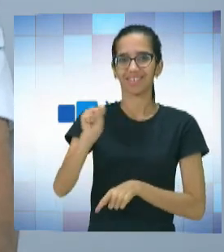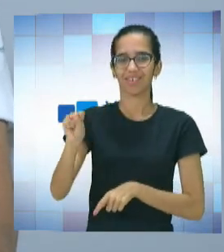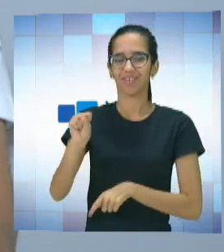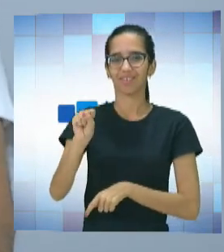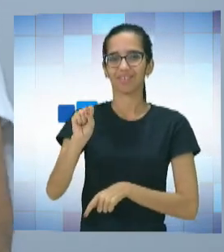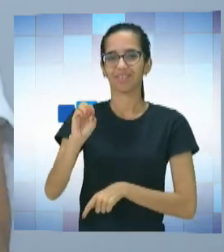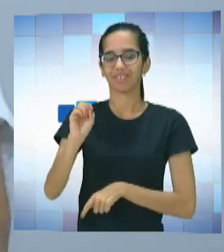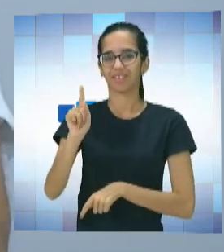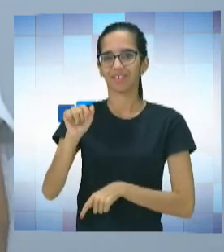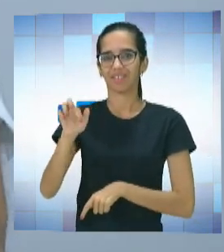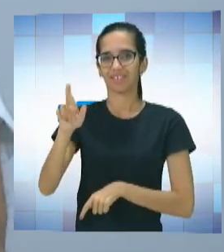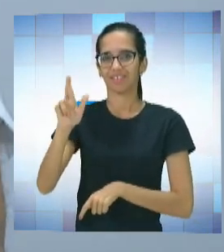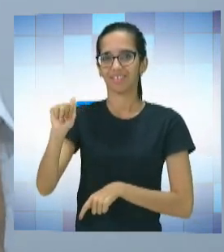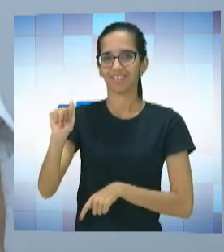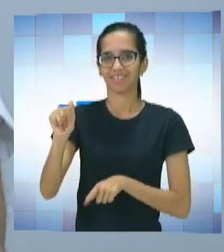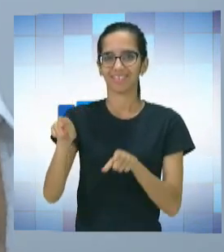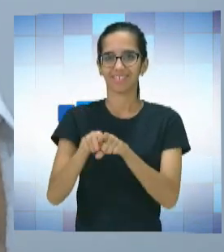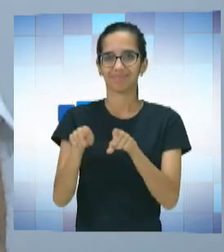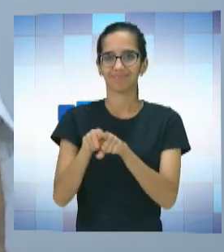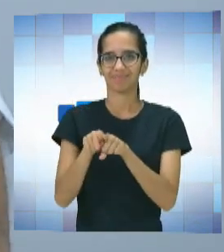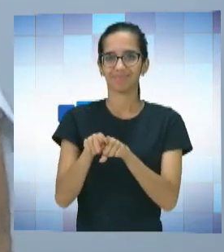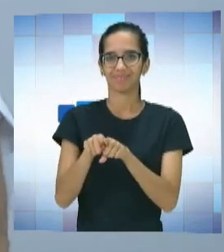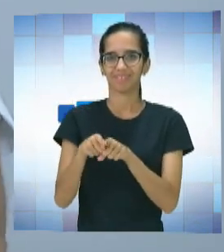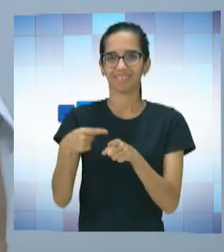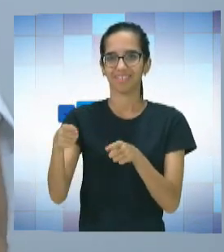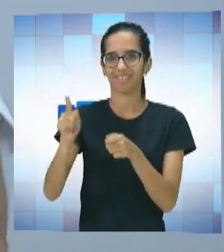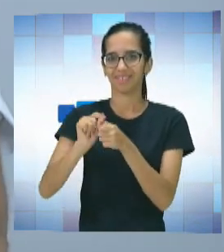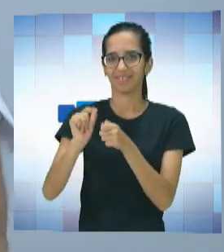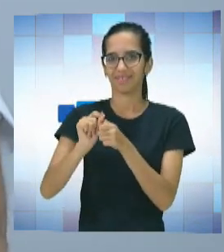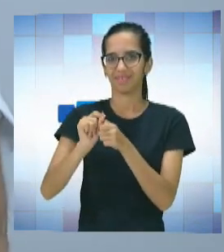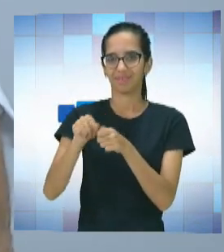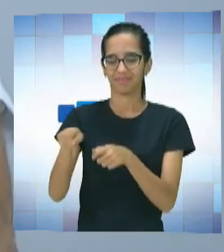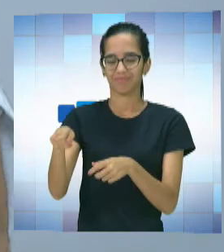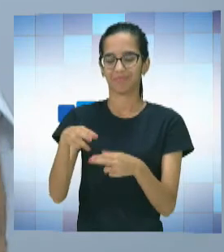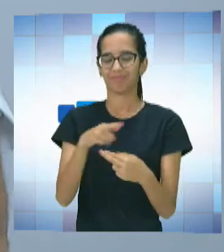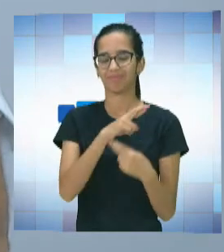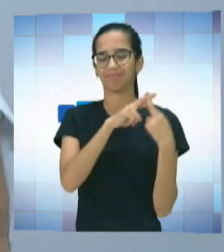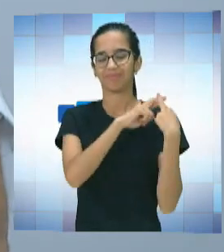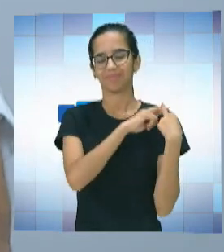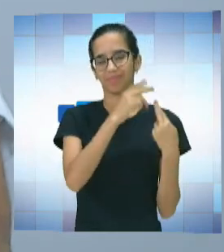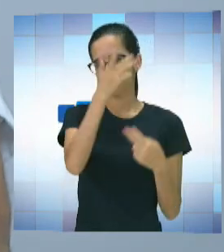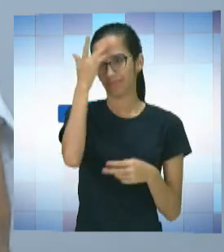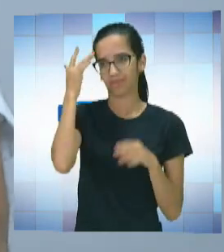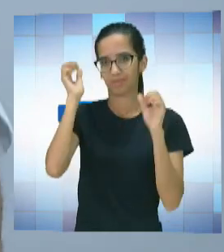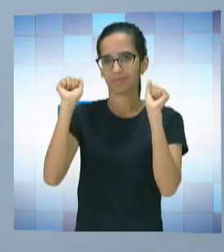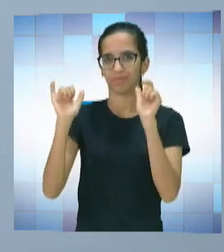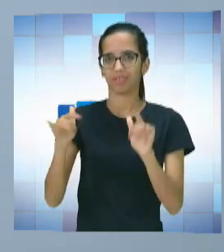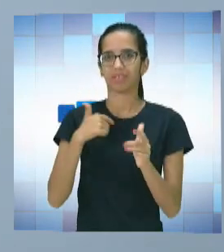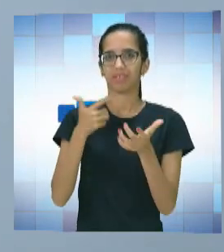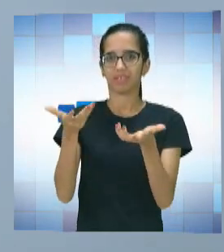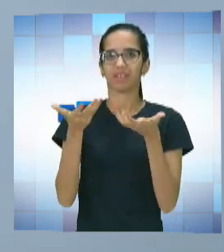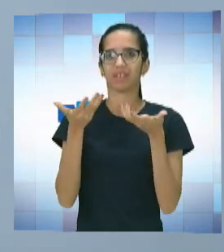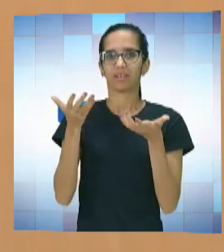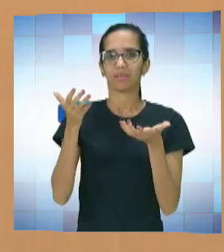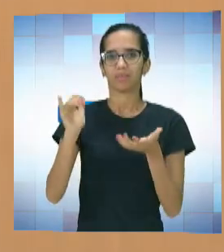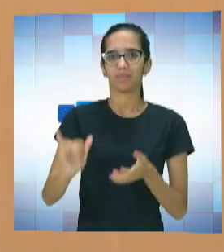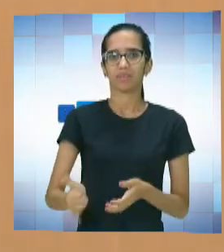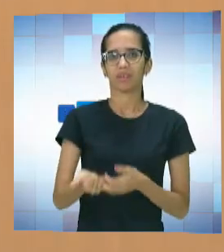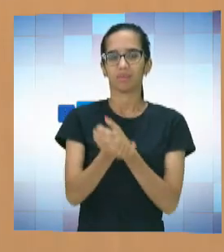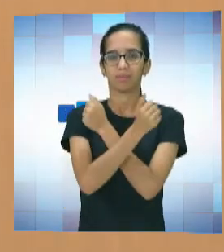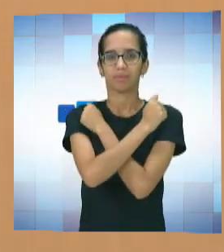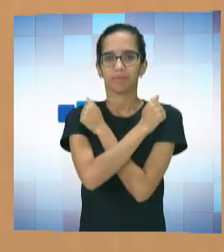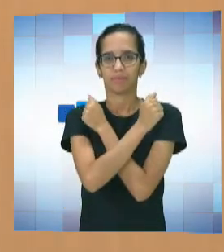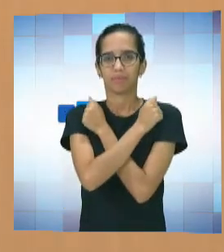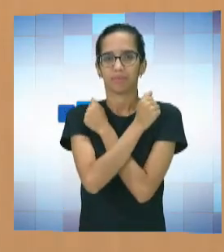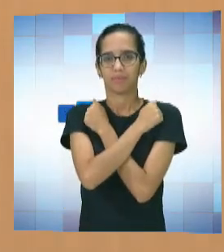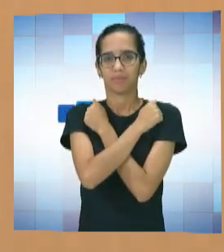a sogra e mãe também, porque ela faz esse papel, é uma pessoa, assim, abençoada. Eu queria, Chico, mandar um abraço,